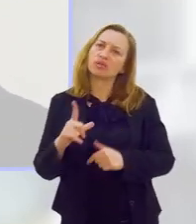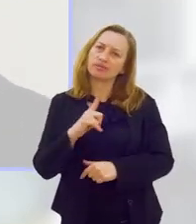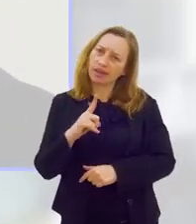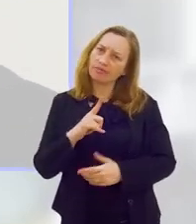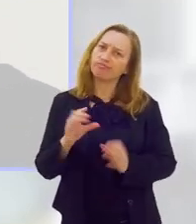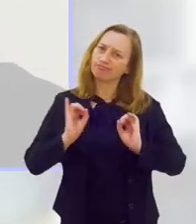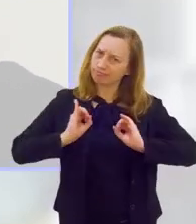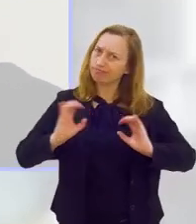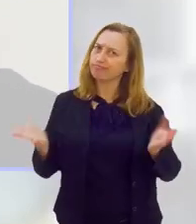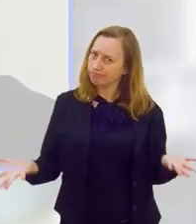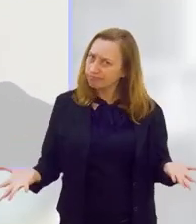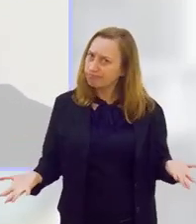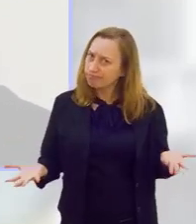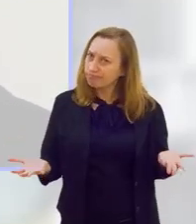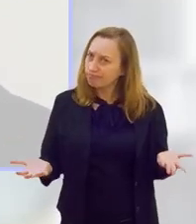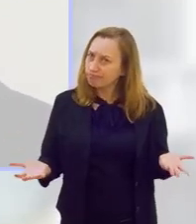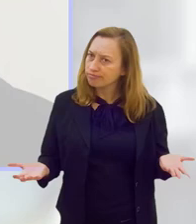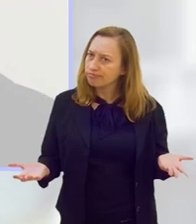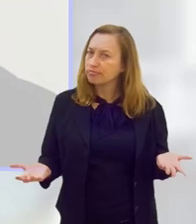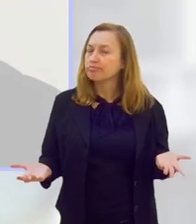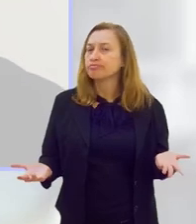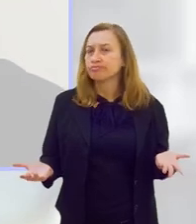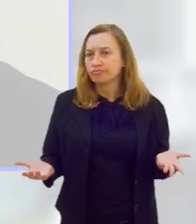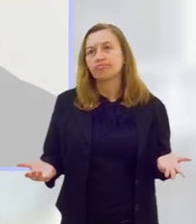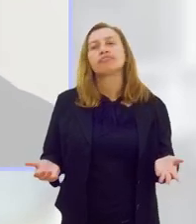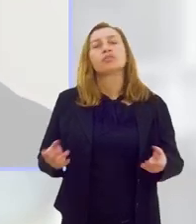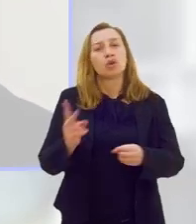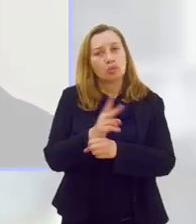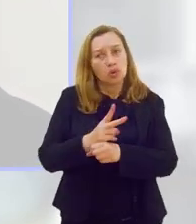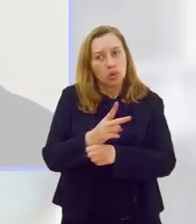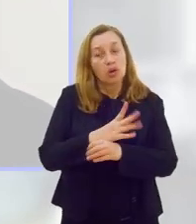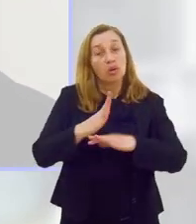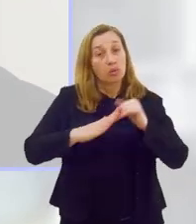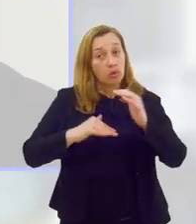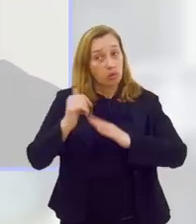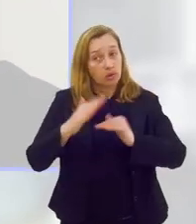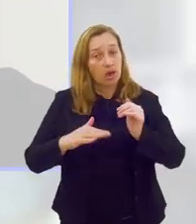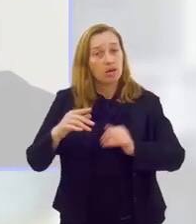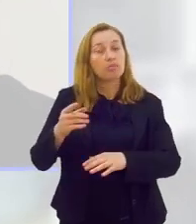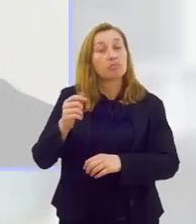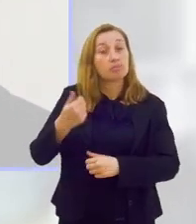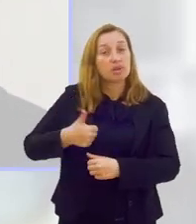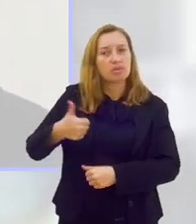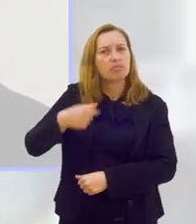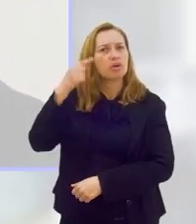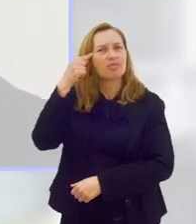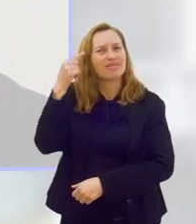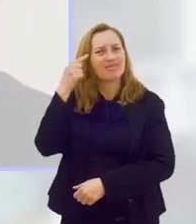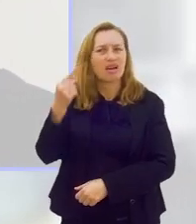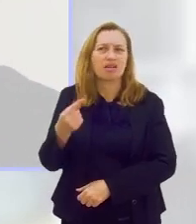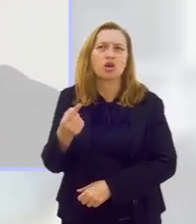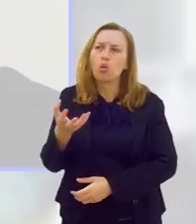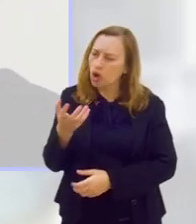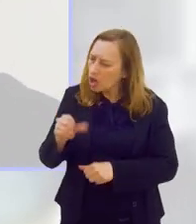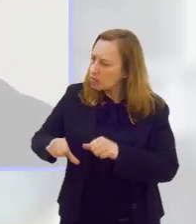sabe, tem que procurar, primeira coisa que você tem que pensar, eu quero mudar de vida.